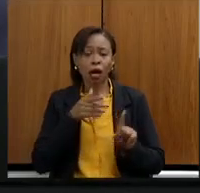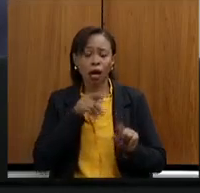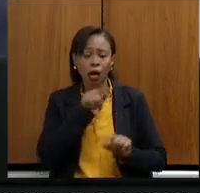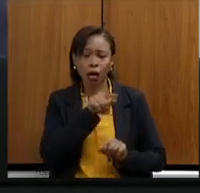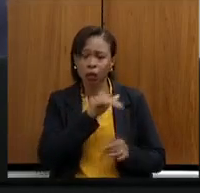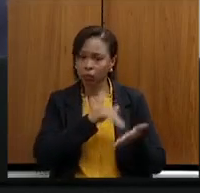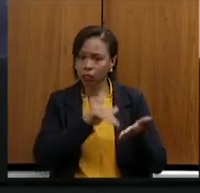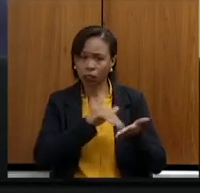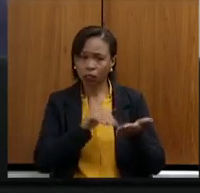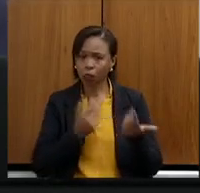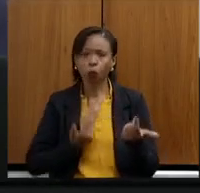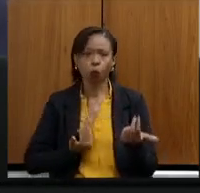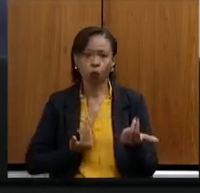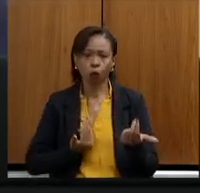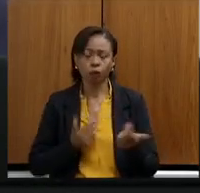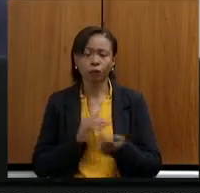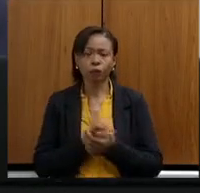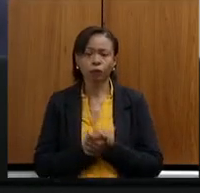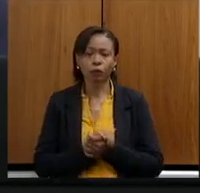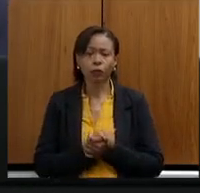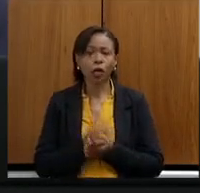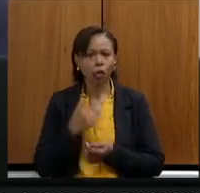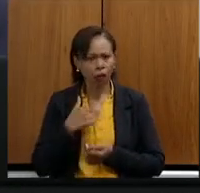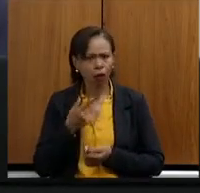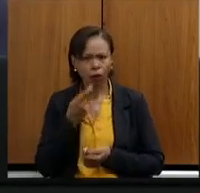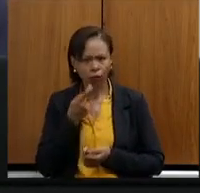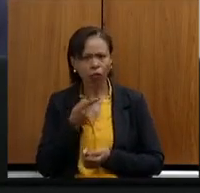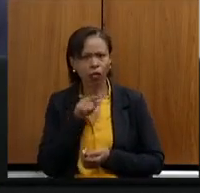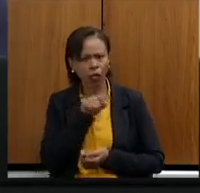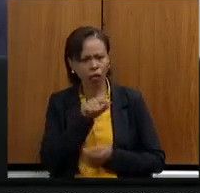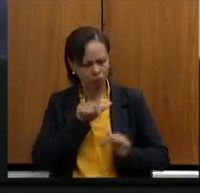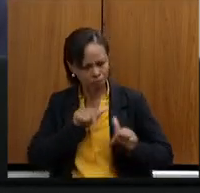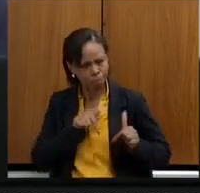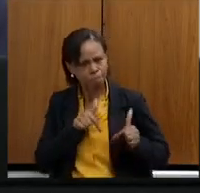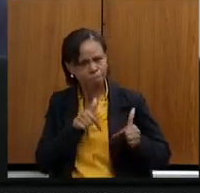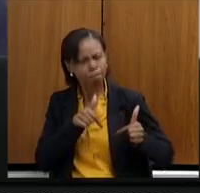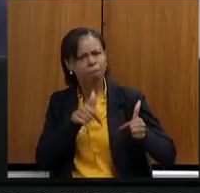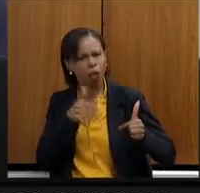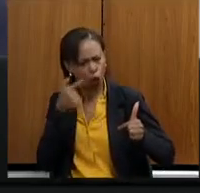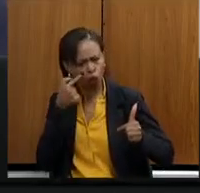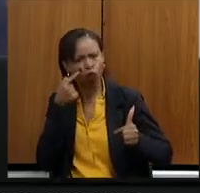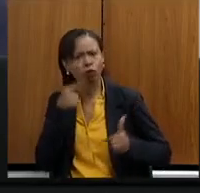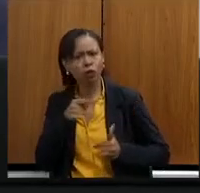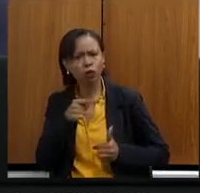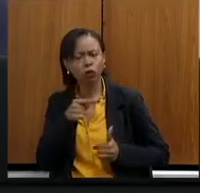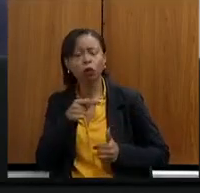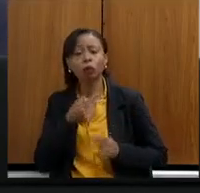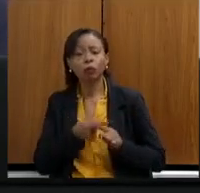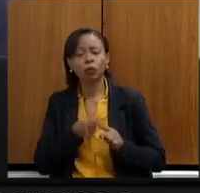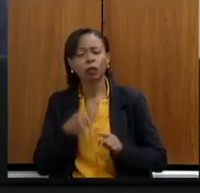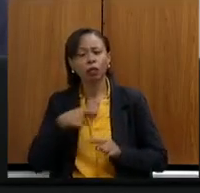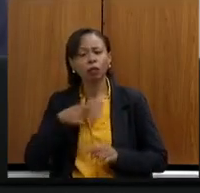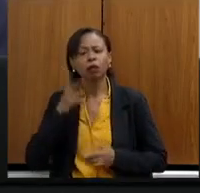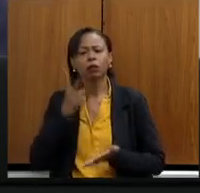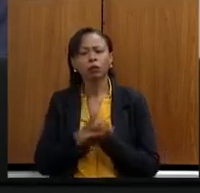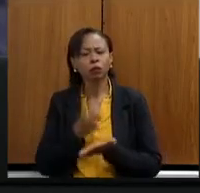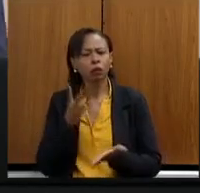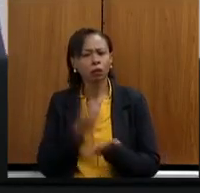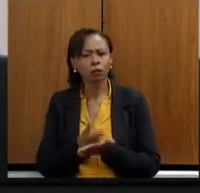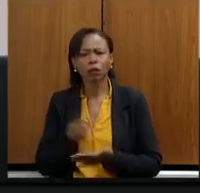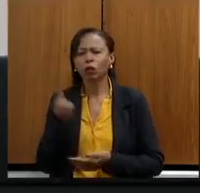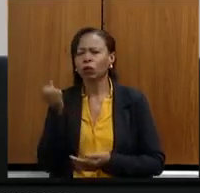Quando eu falei que eu tenho visto aqui o empenho da secretária, é porque eu estou constantemente, constantemente, diariamente,